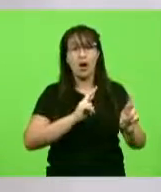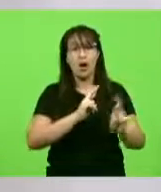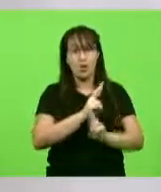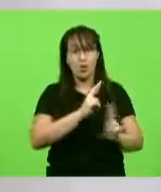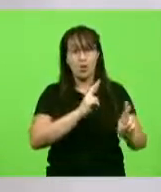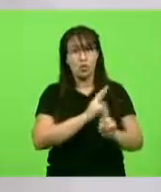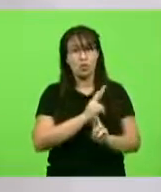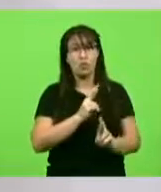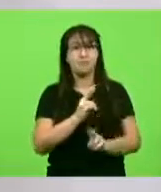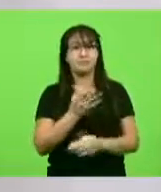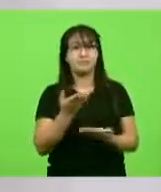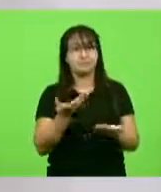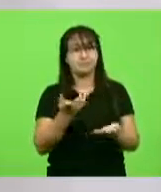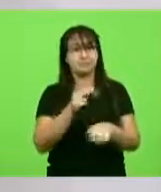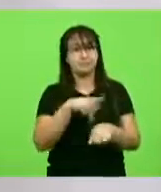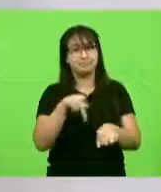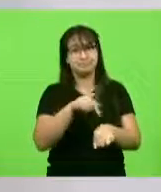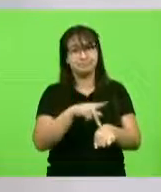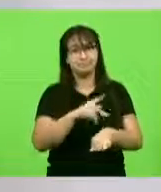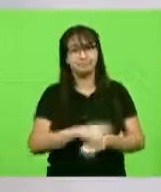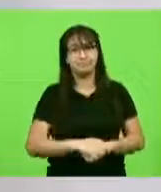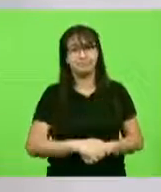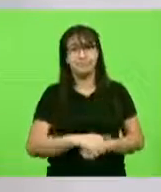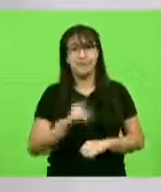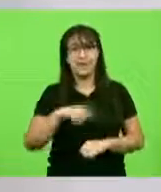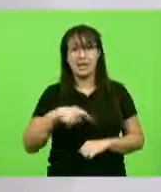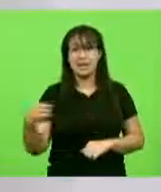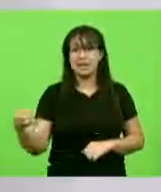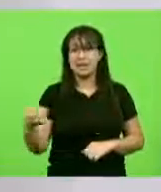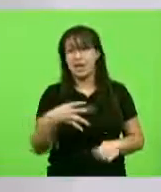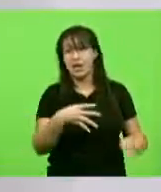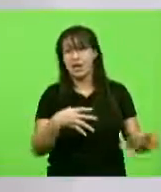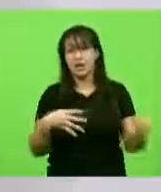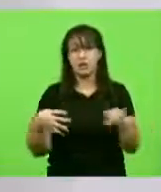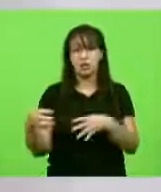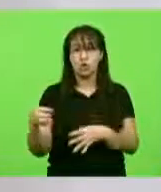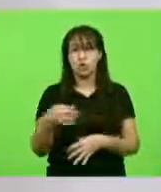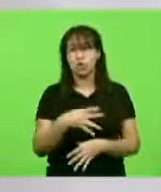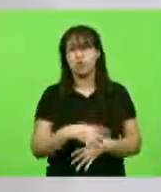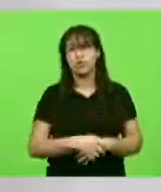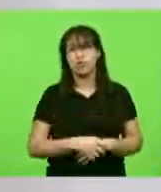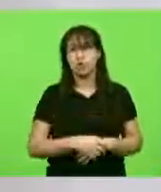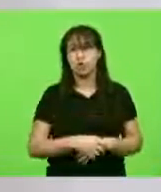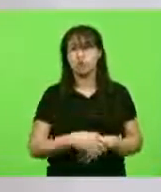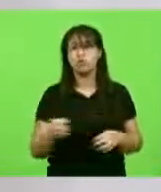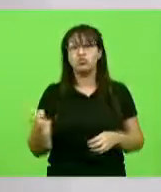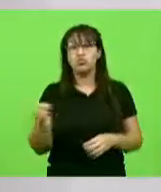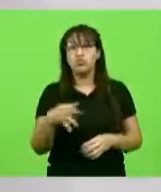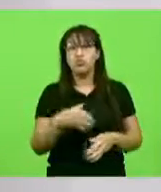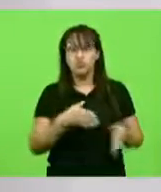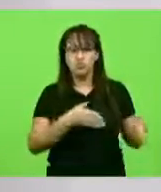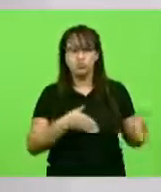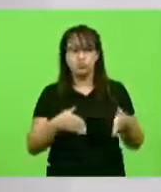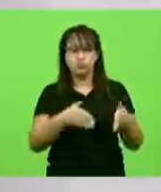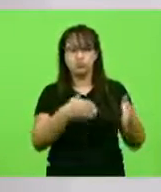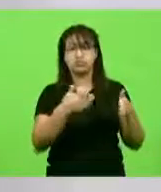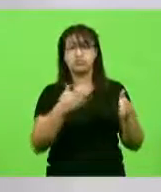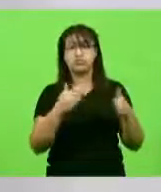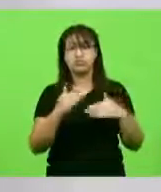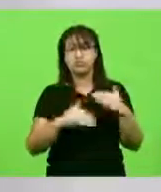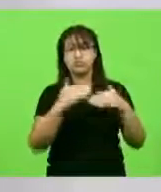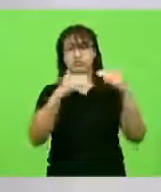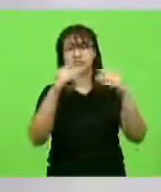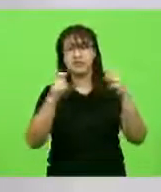E nós precisamos novas rodovias, novos caminhos de desenvolvimento que